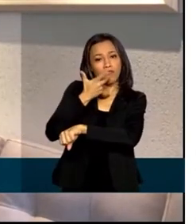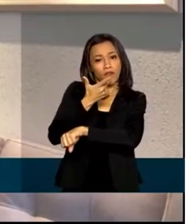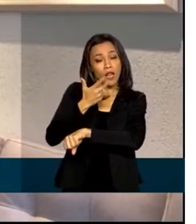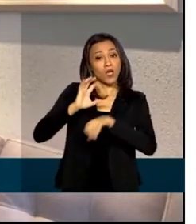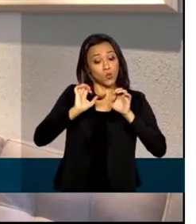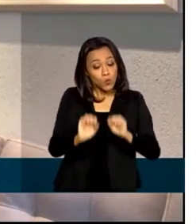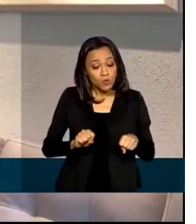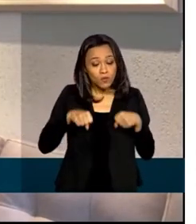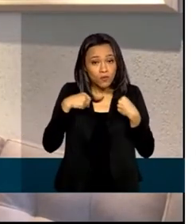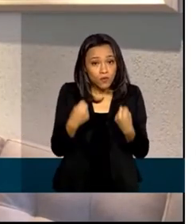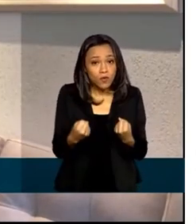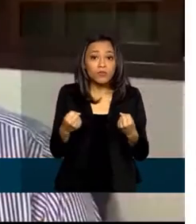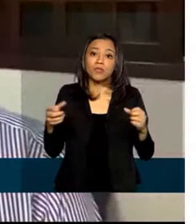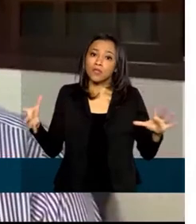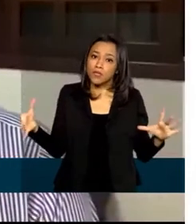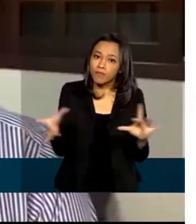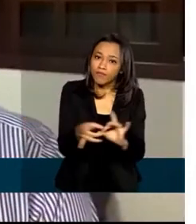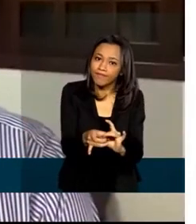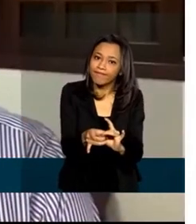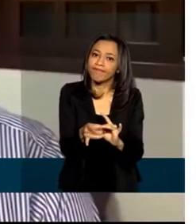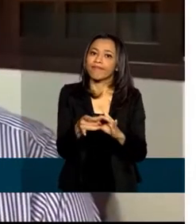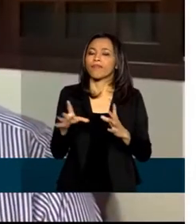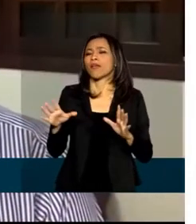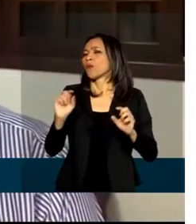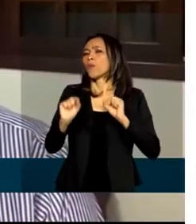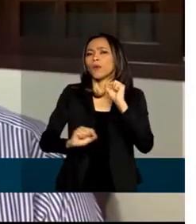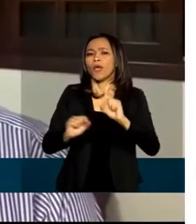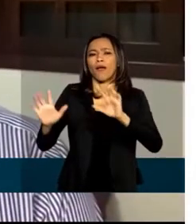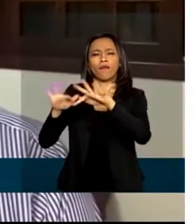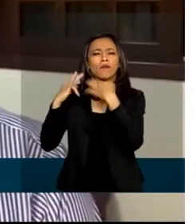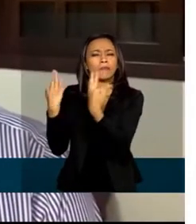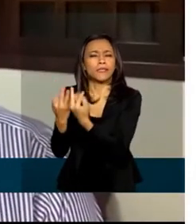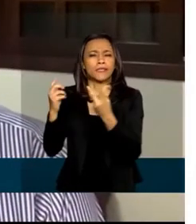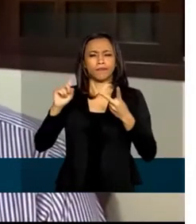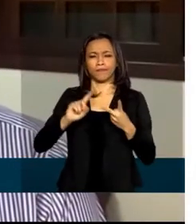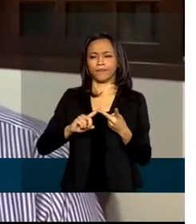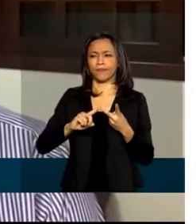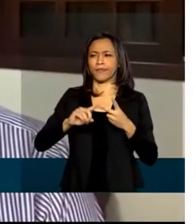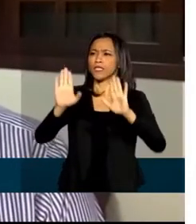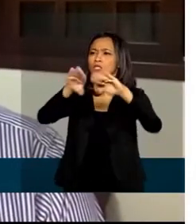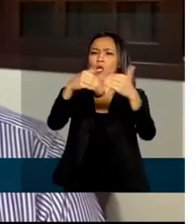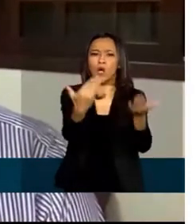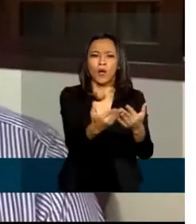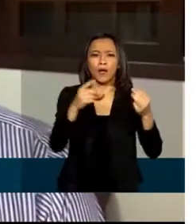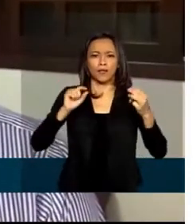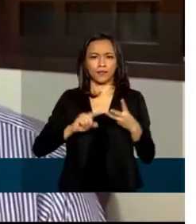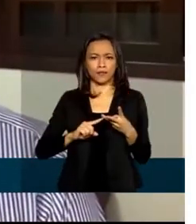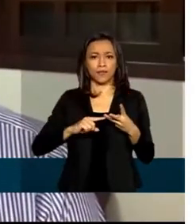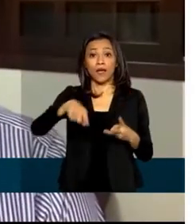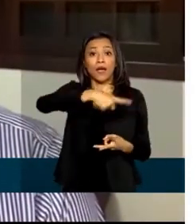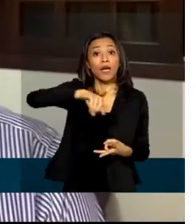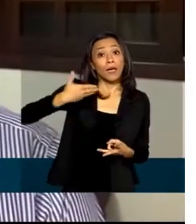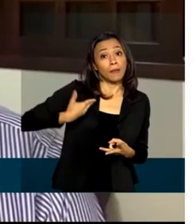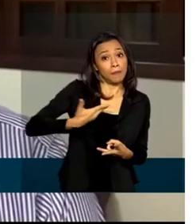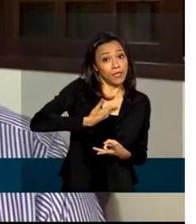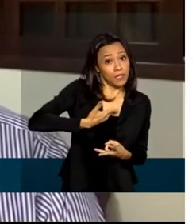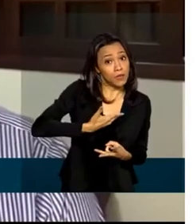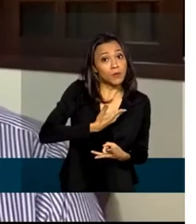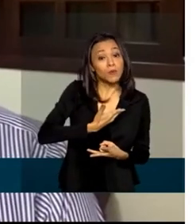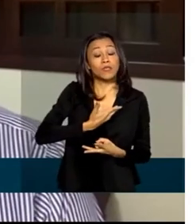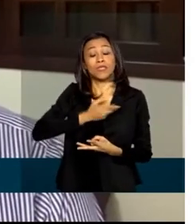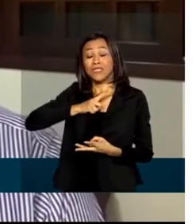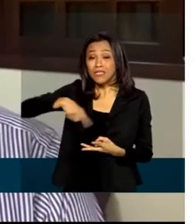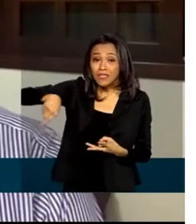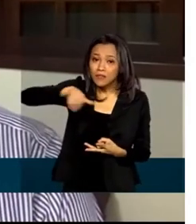deve ser conjunto. Família, escola, amigos, envolvendo todos no tratamento, com